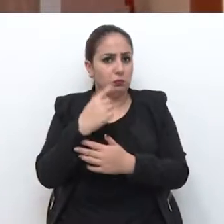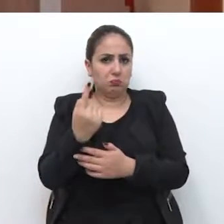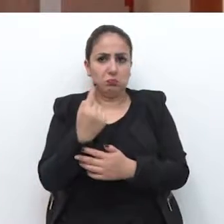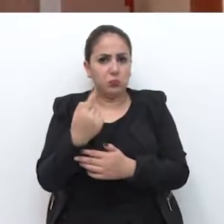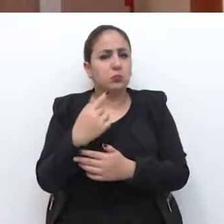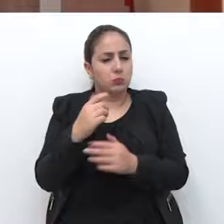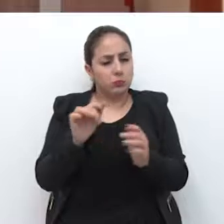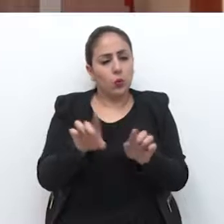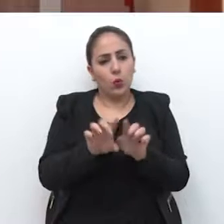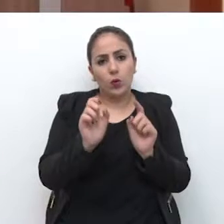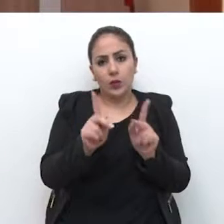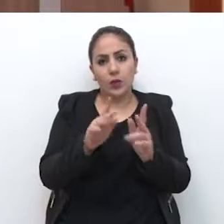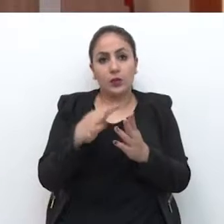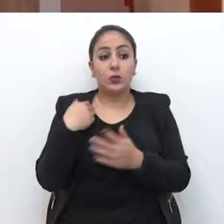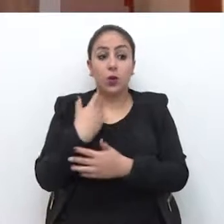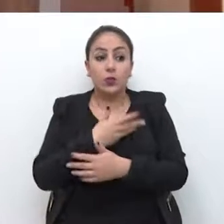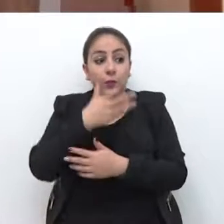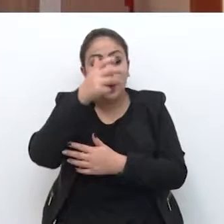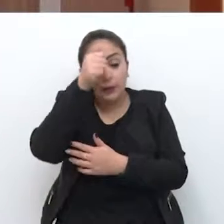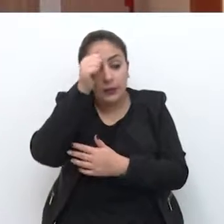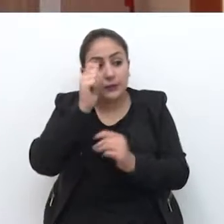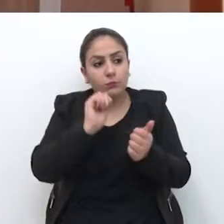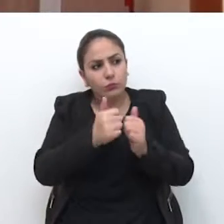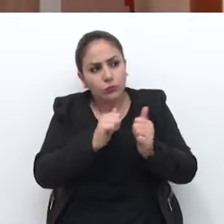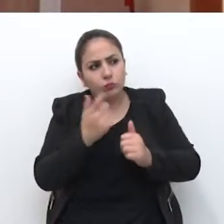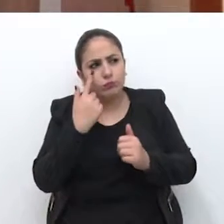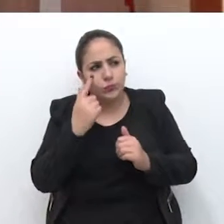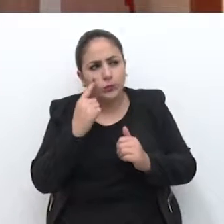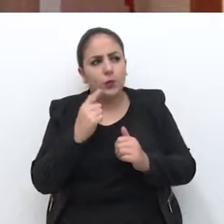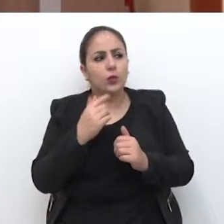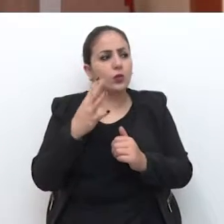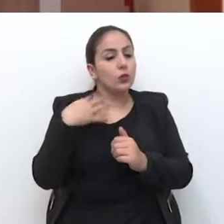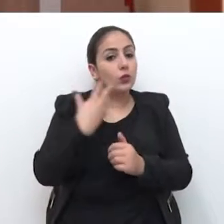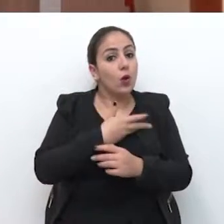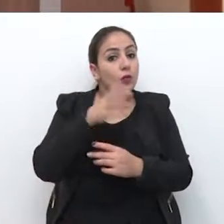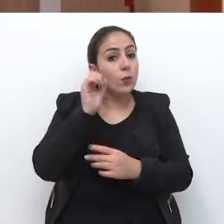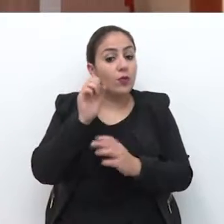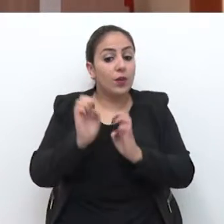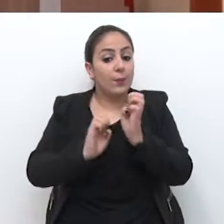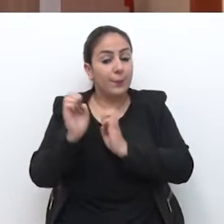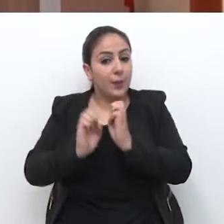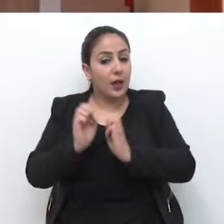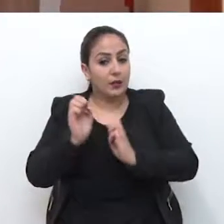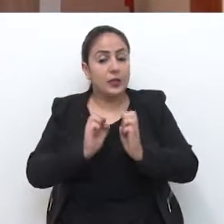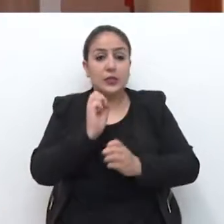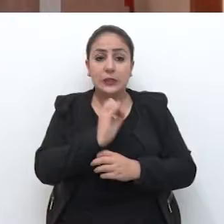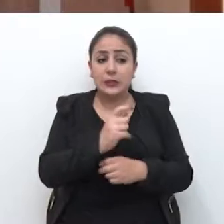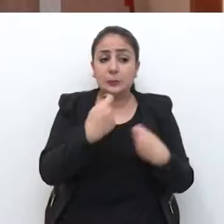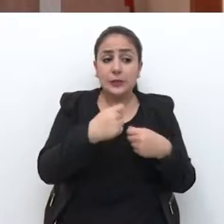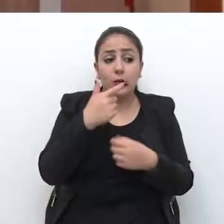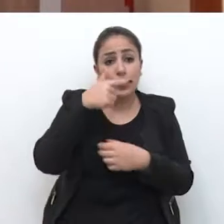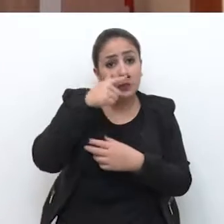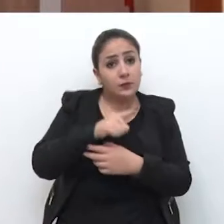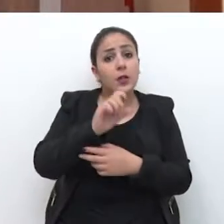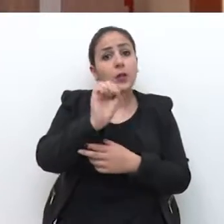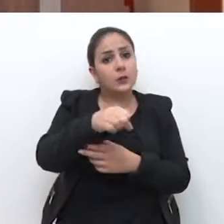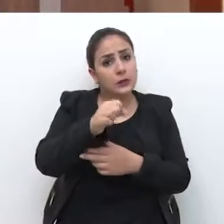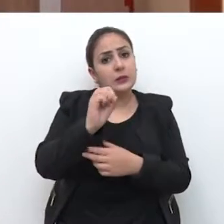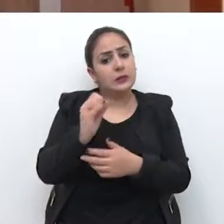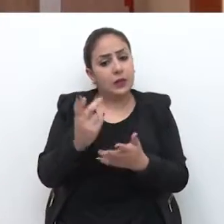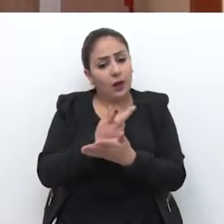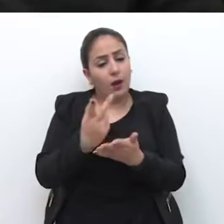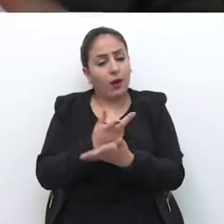recepcionar também, vamos analisar as impugnações, vamos ouvir o perito, vamos ouvir a empresa que fez o laudo e, se for o caso, nós vamos revisar